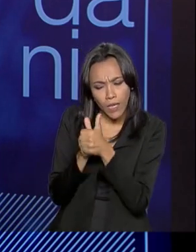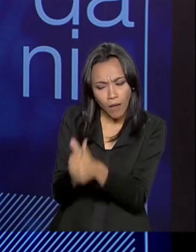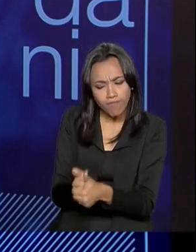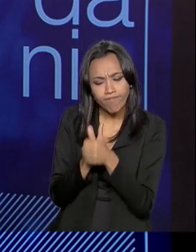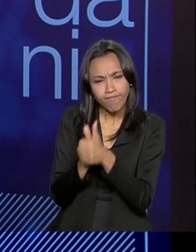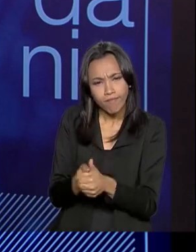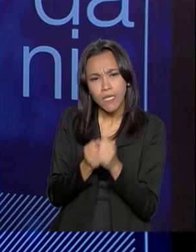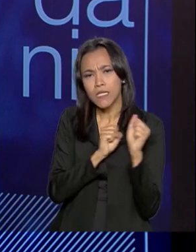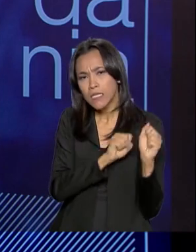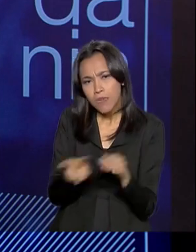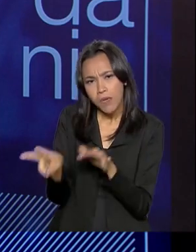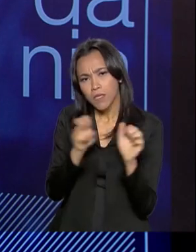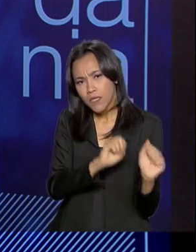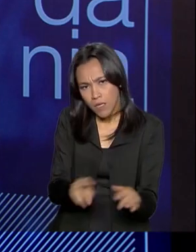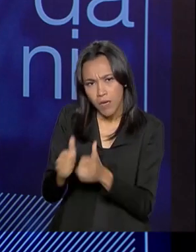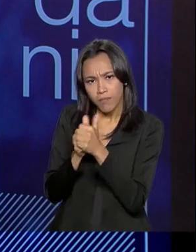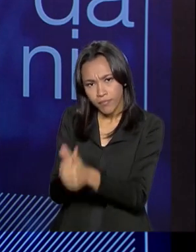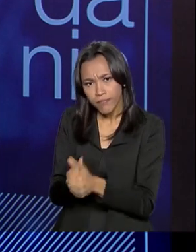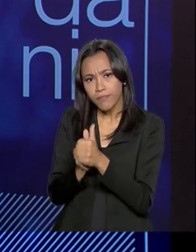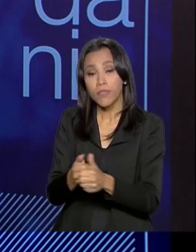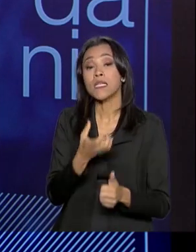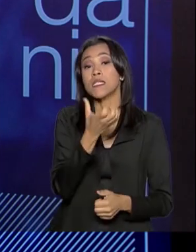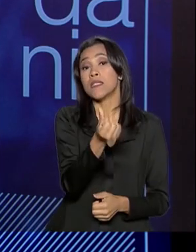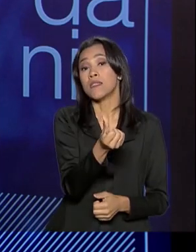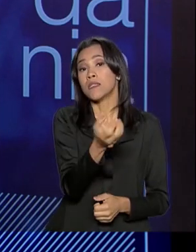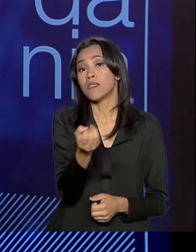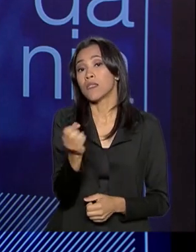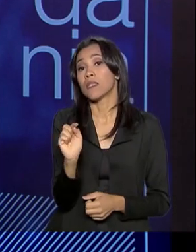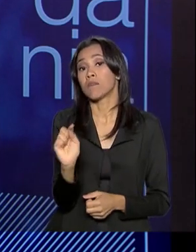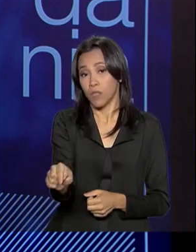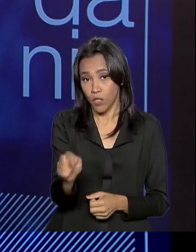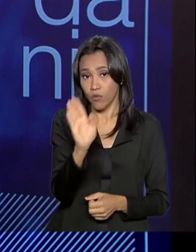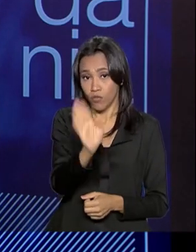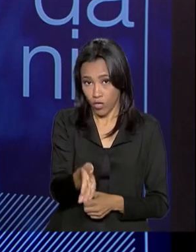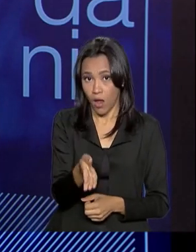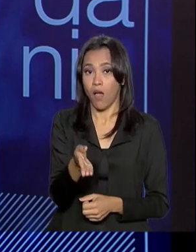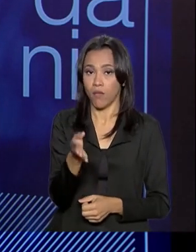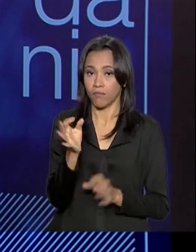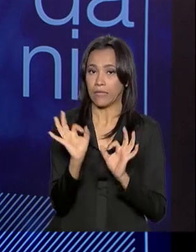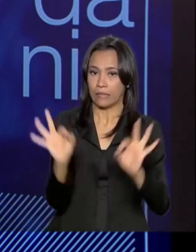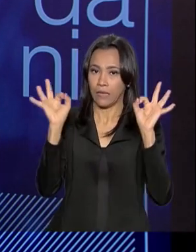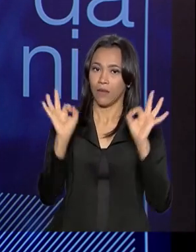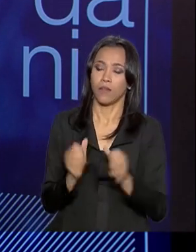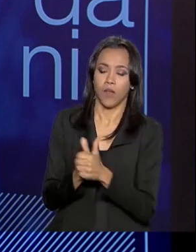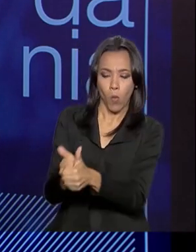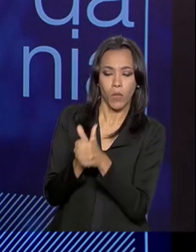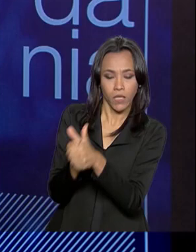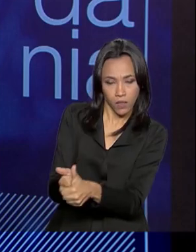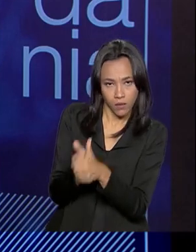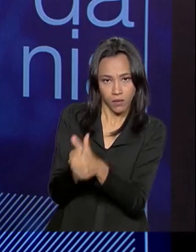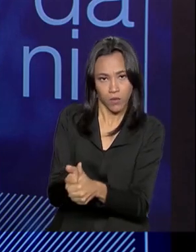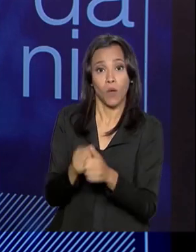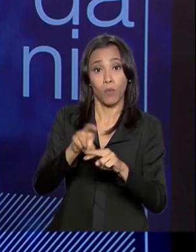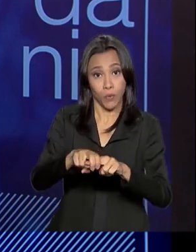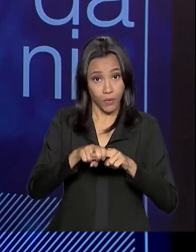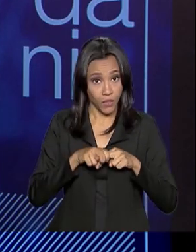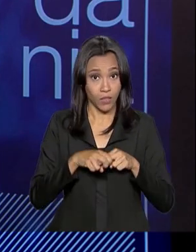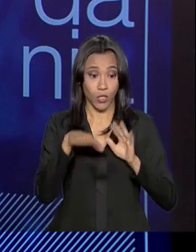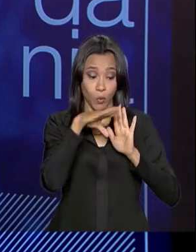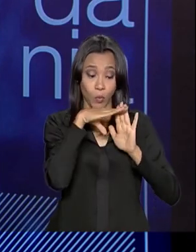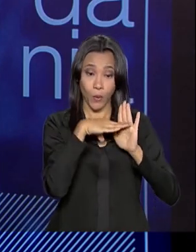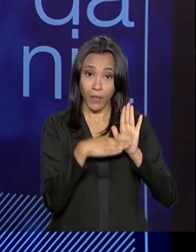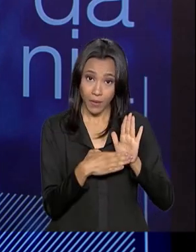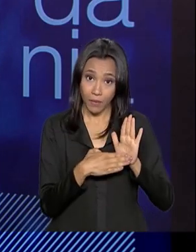toda semana. Então, nós já estamos com 600 mil crianças acompanhadas em casa toda semana. Por isso que o nosso programa se tornou